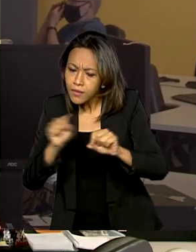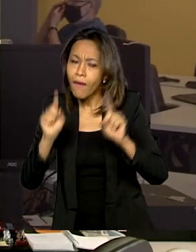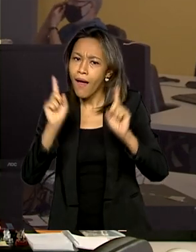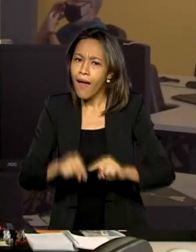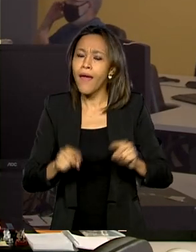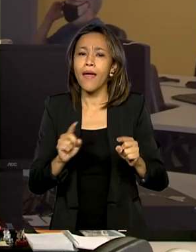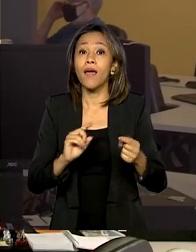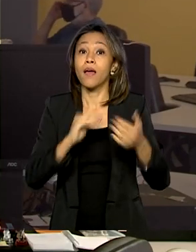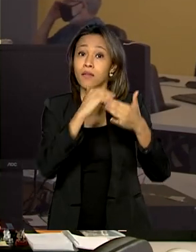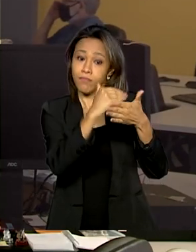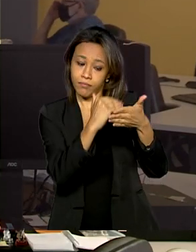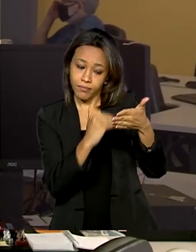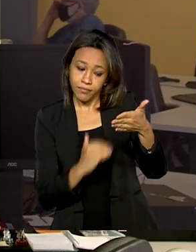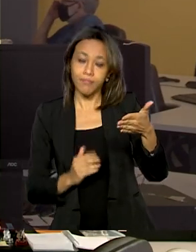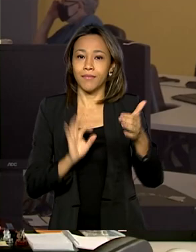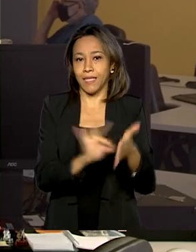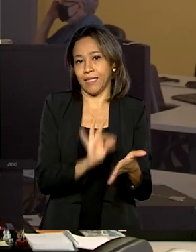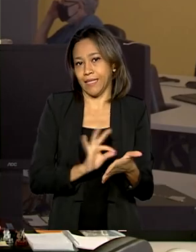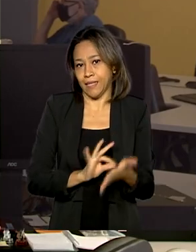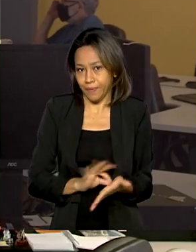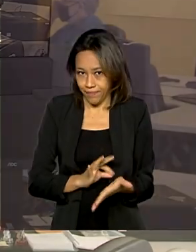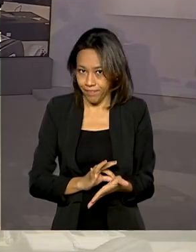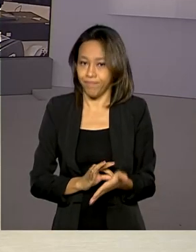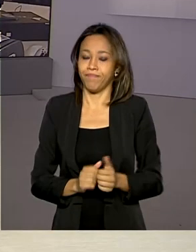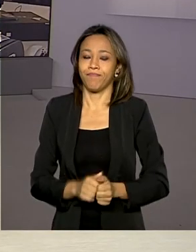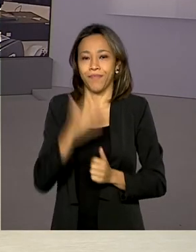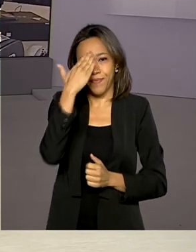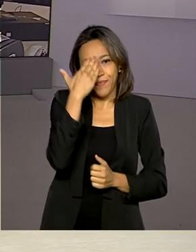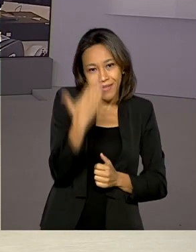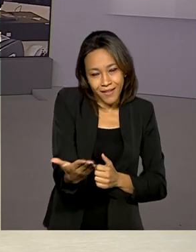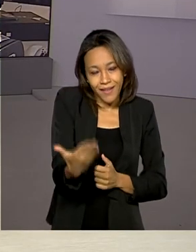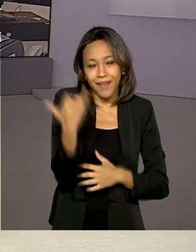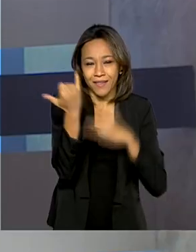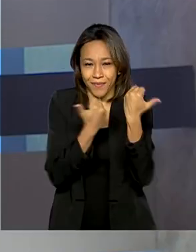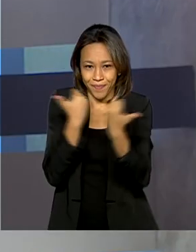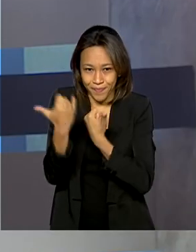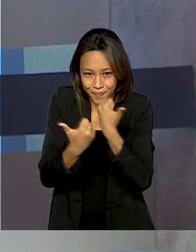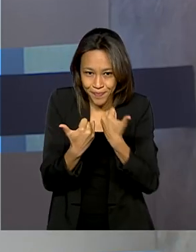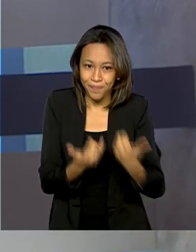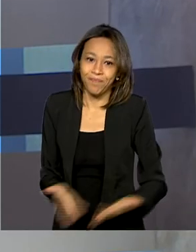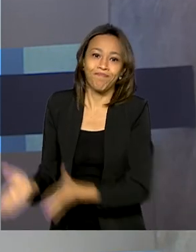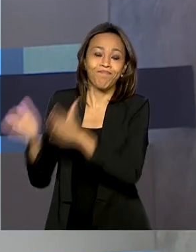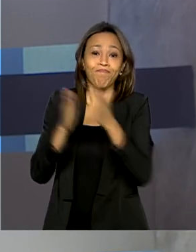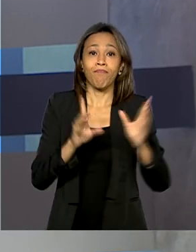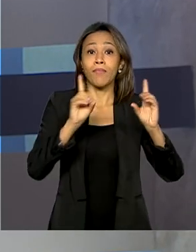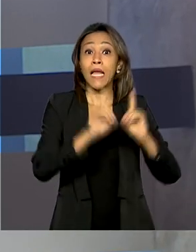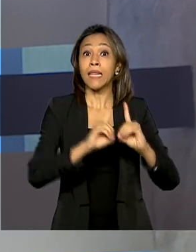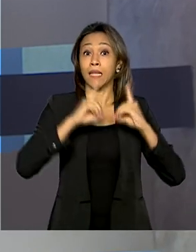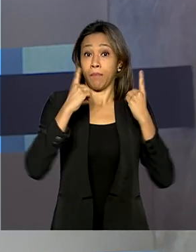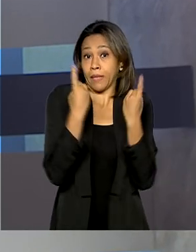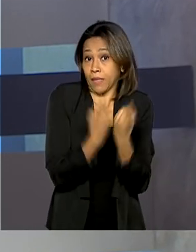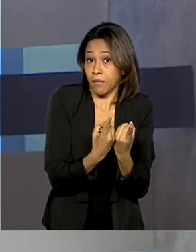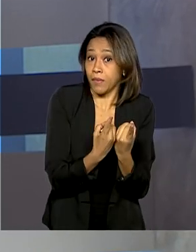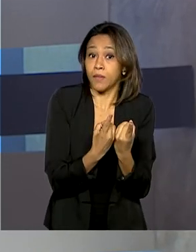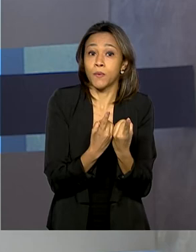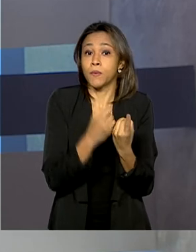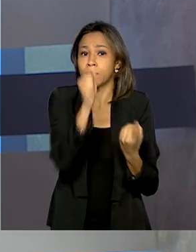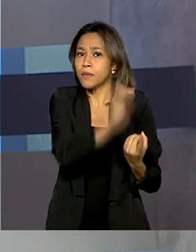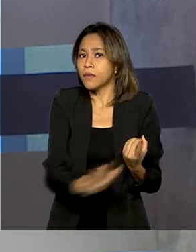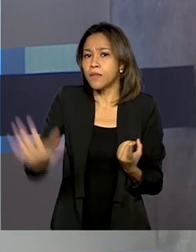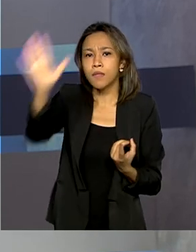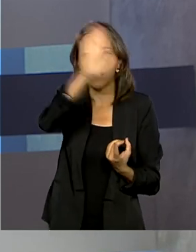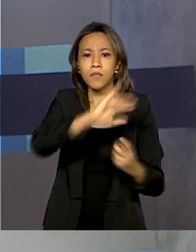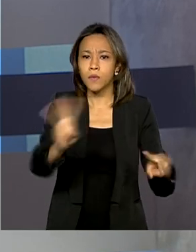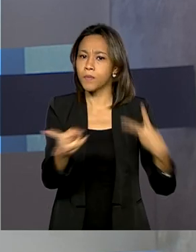ordem de inscrição. Renata. Obrigada, Maurício, pelas suas informações. O Departamento Penitenciário Nacional está